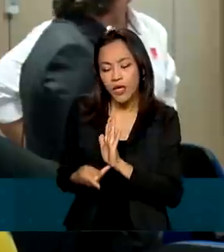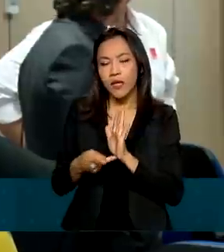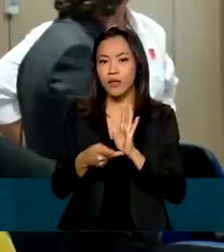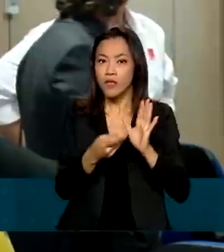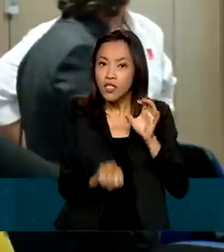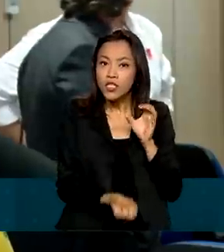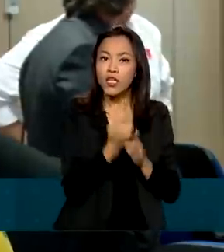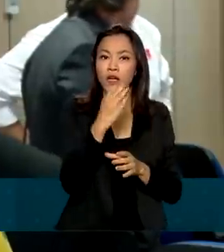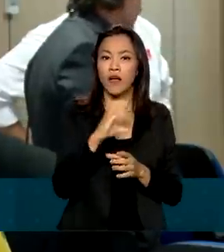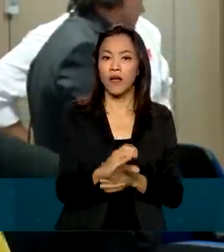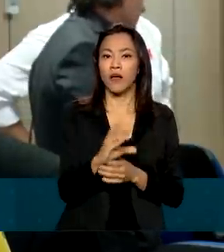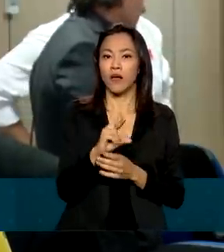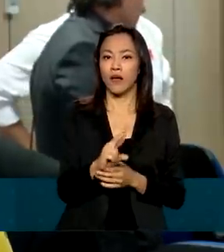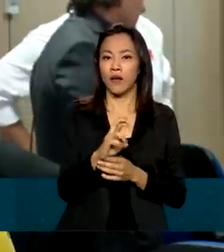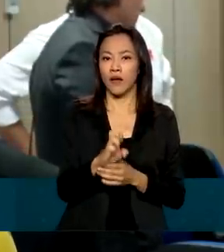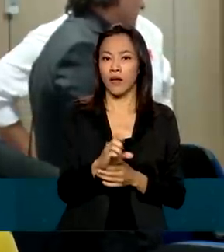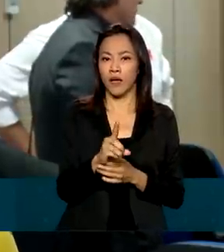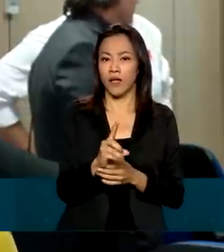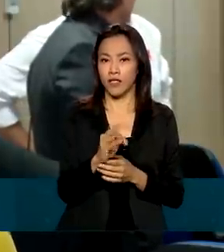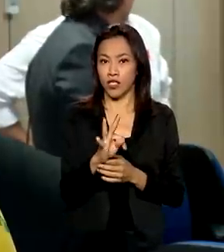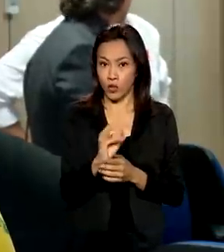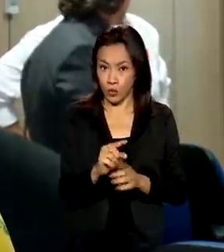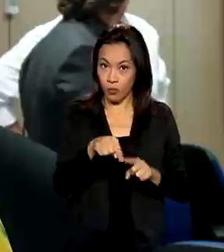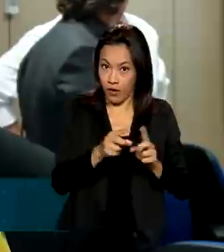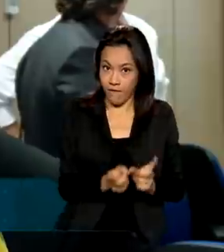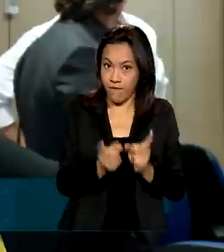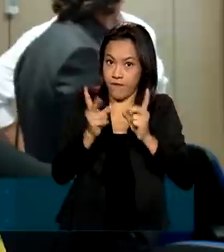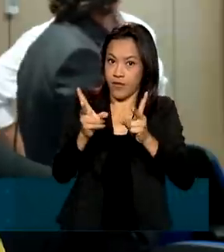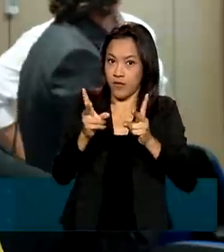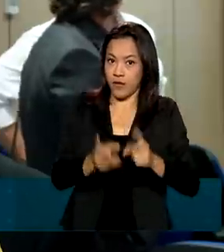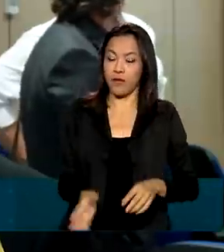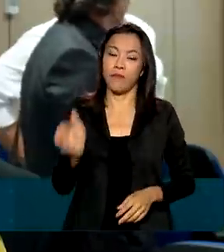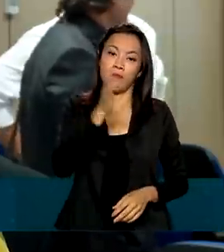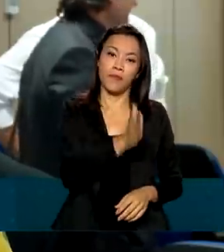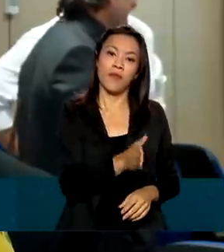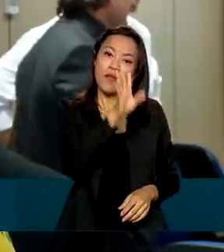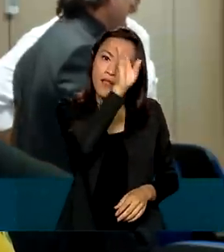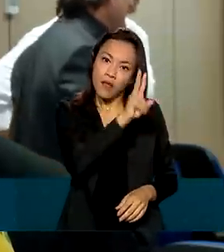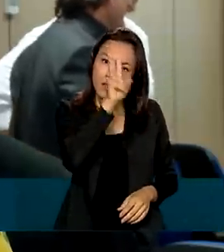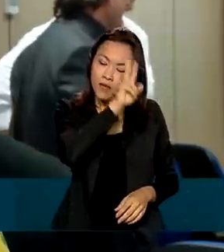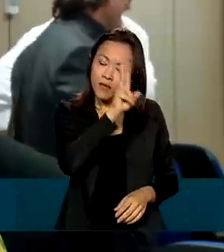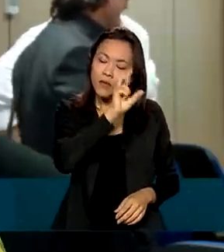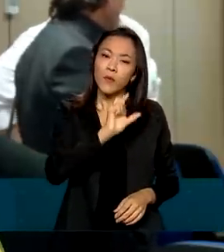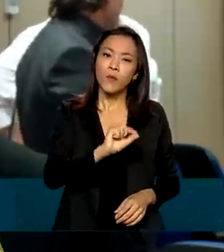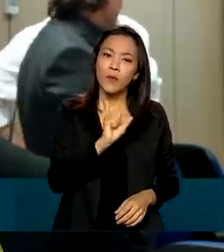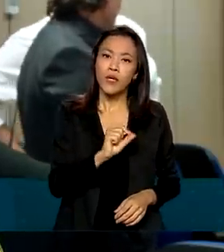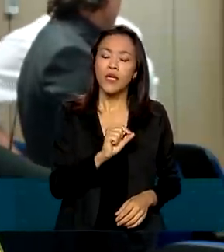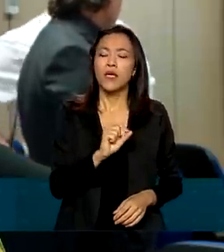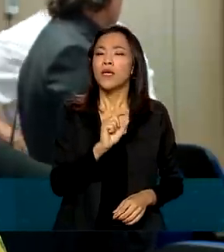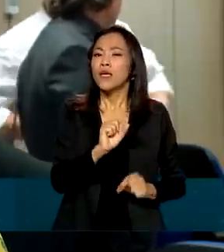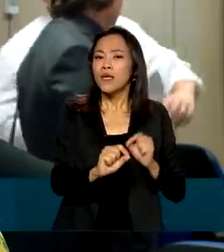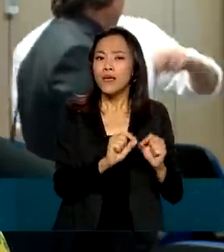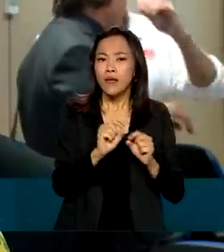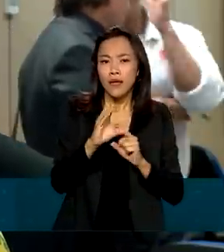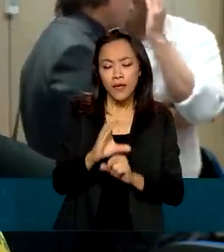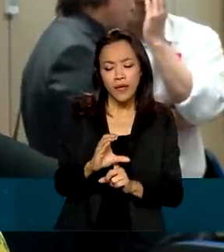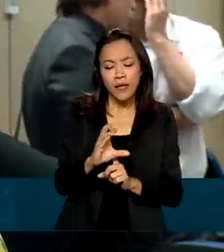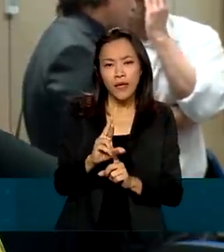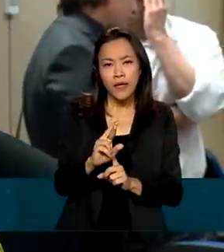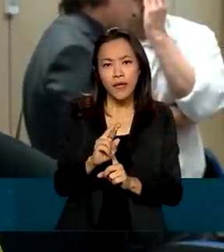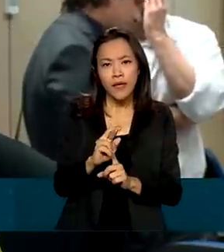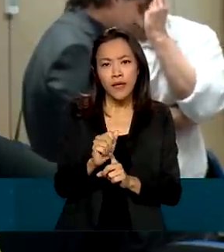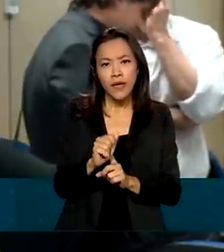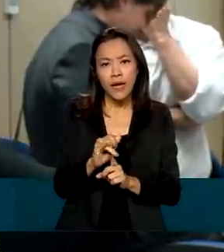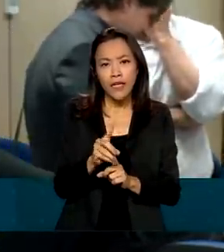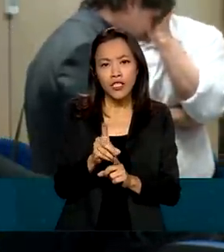vender especialmente para exportação. Lembrando que o grande volume de demanda de crédito de carbono no mundo